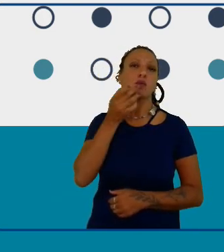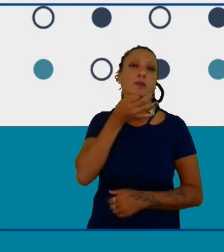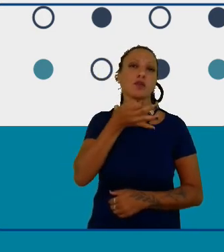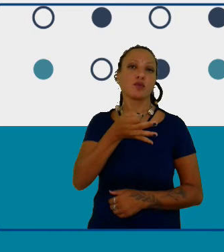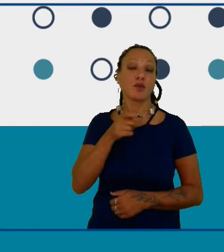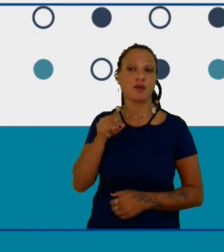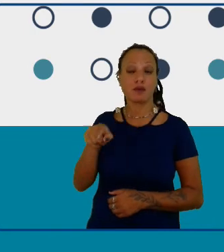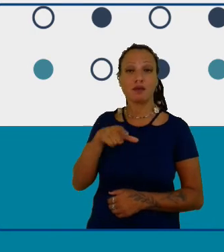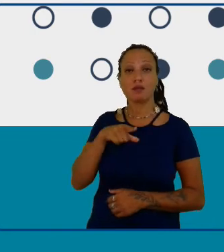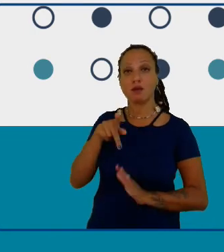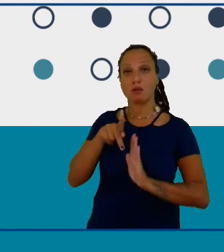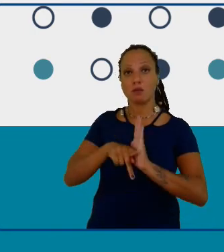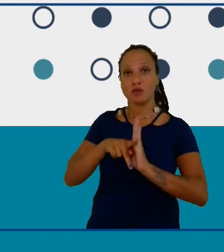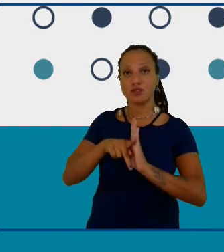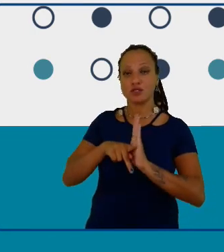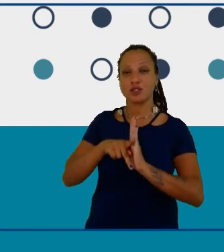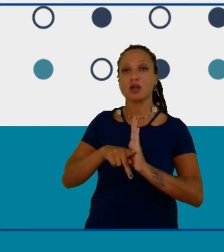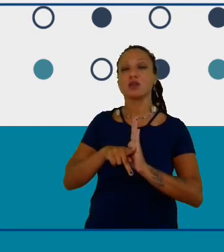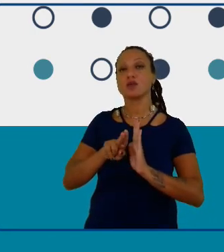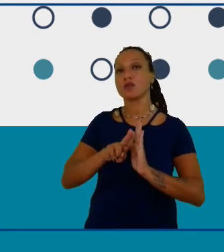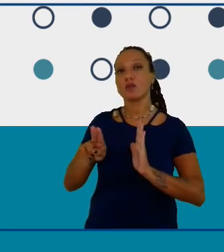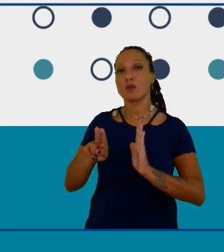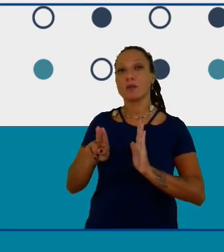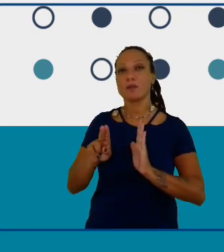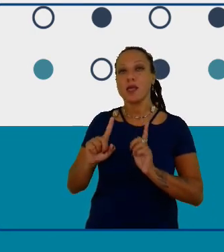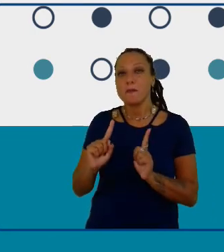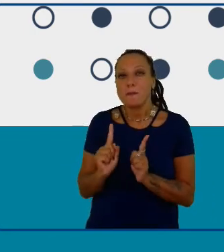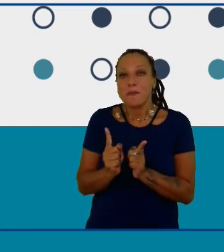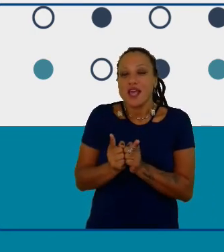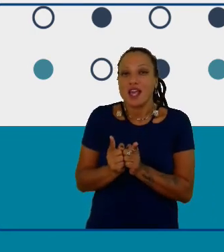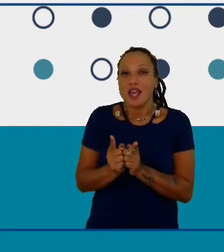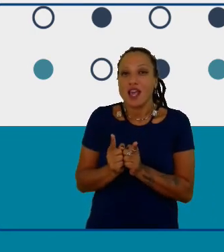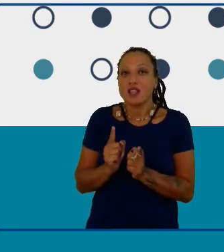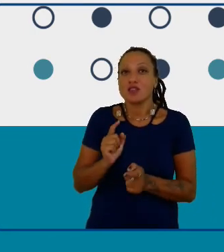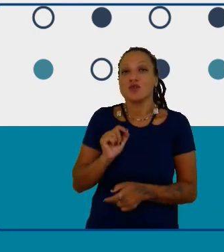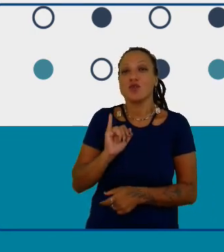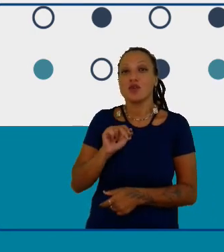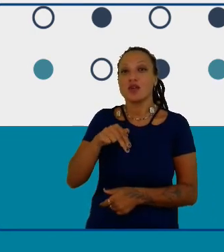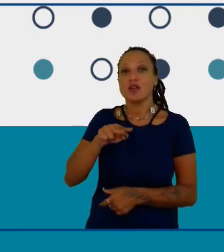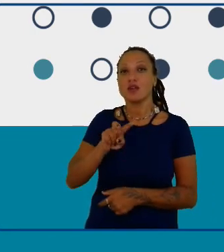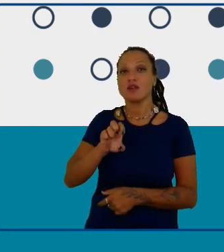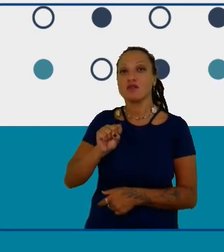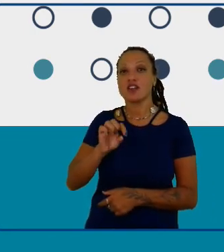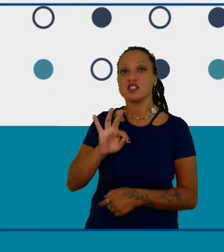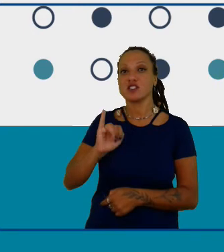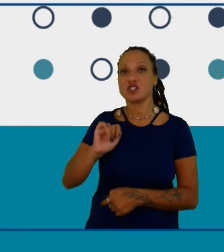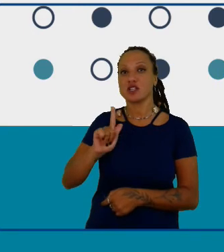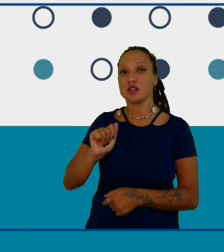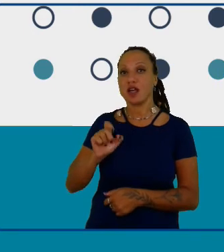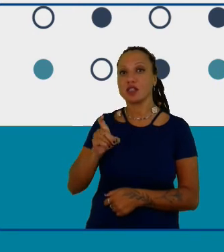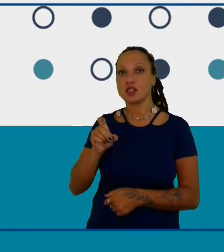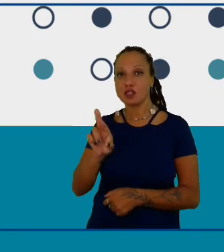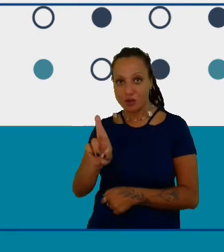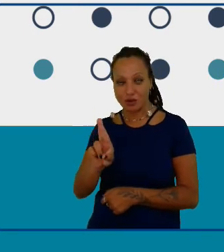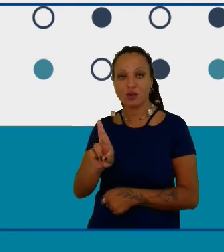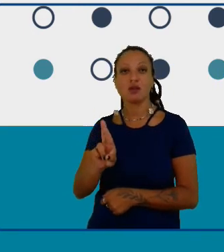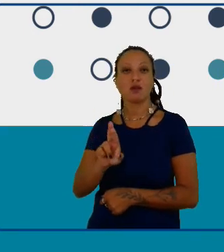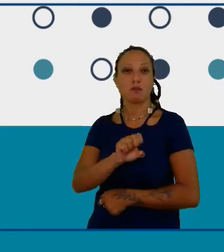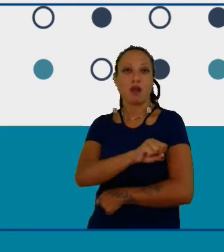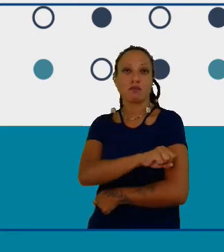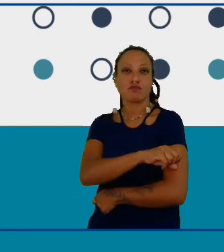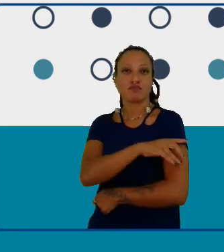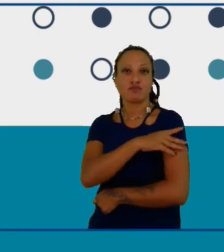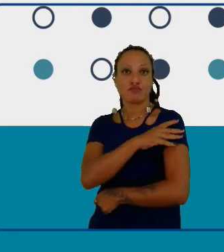chamado pequenos investigadores com atividades STEM para alunos do Fundamental 1 e a pergunta para o Tom é a